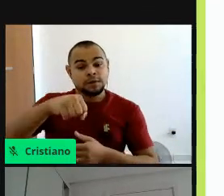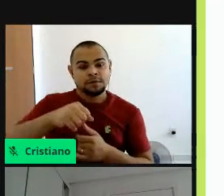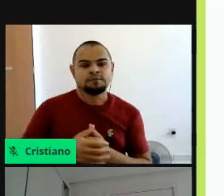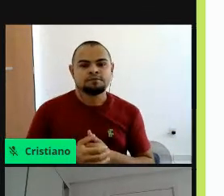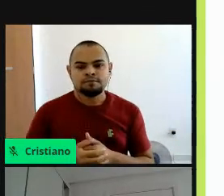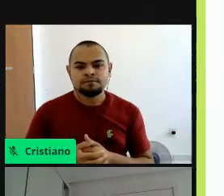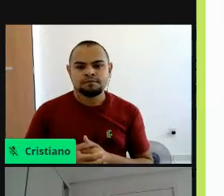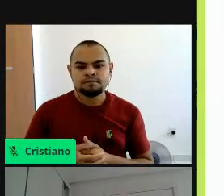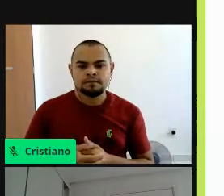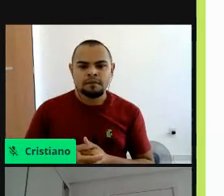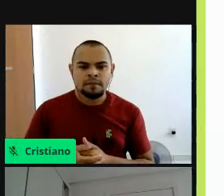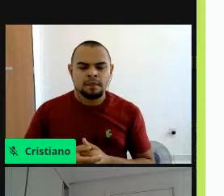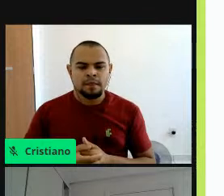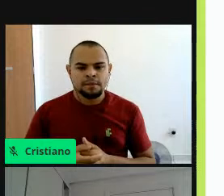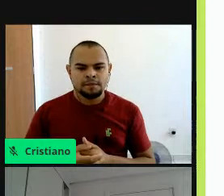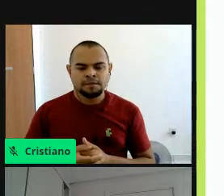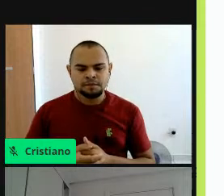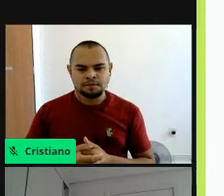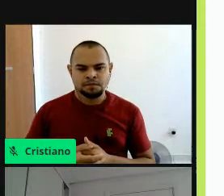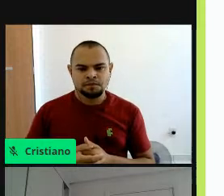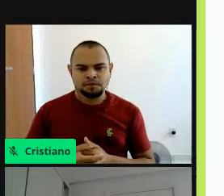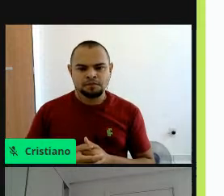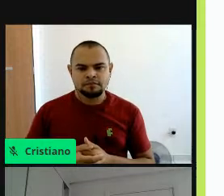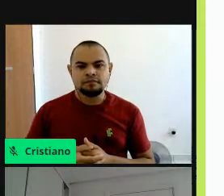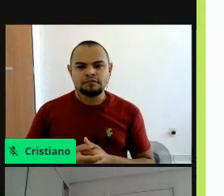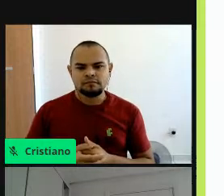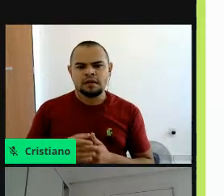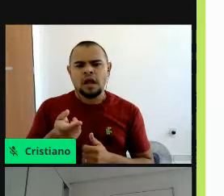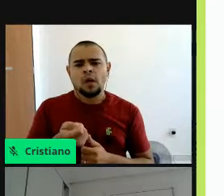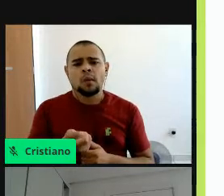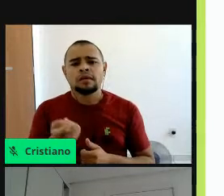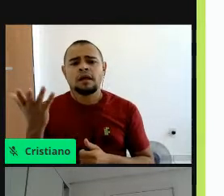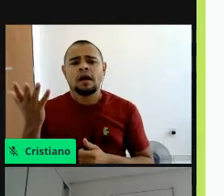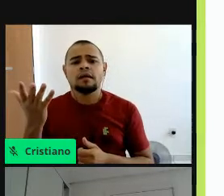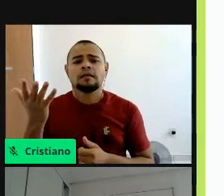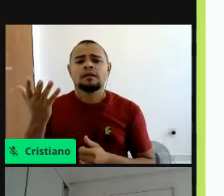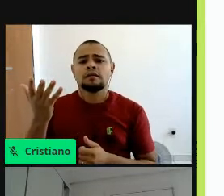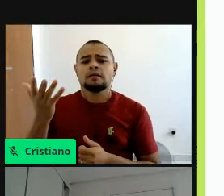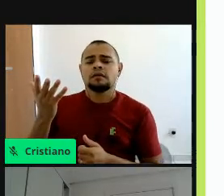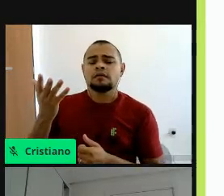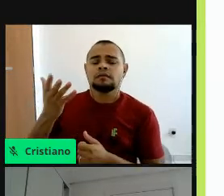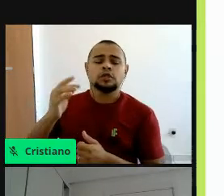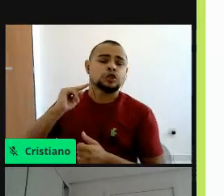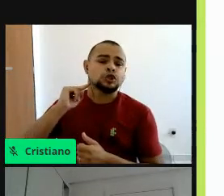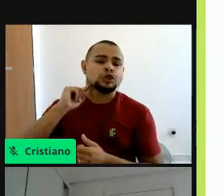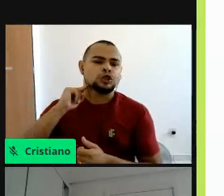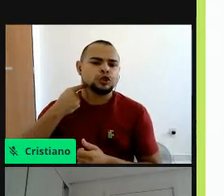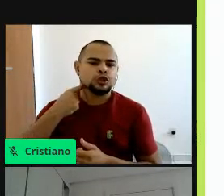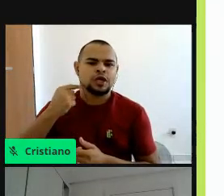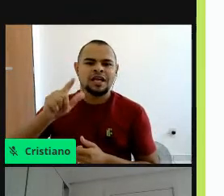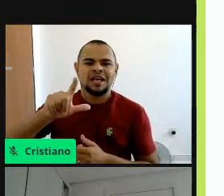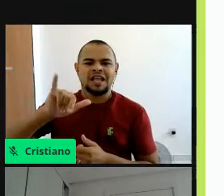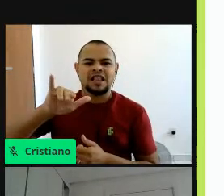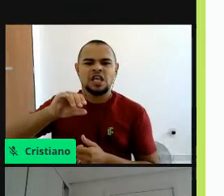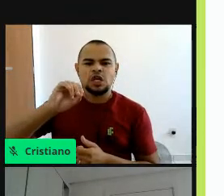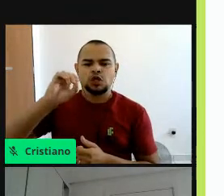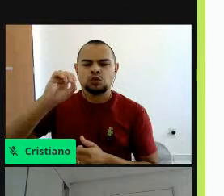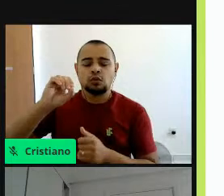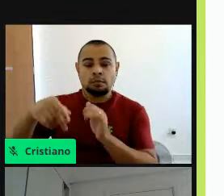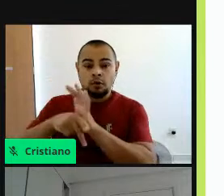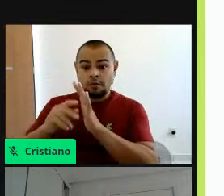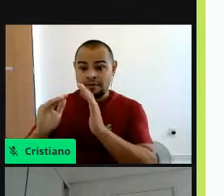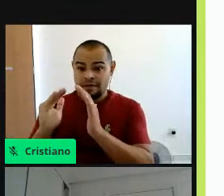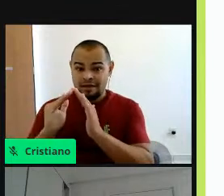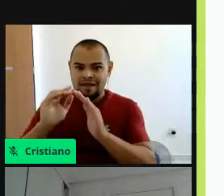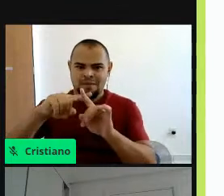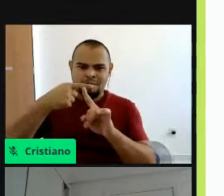isso a gente está vendo. Quantidade de lixo doméstico e hospitalar aumentou durante a pandemia, é verdade, aumento